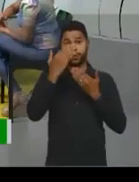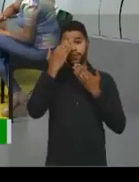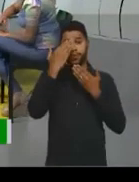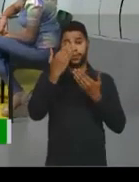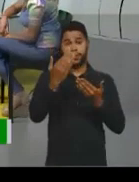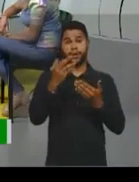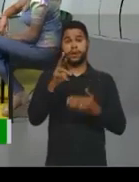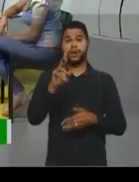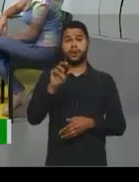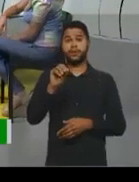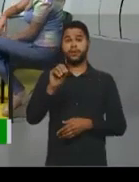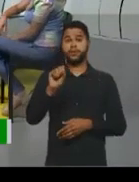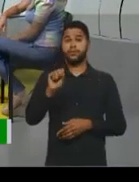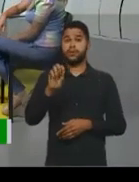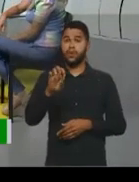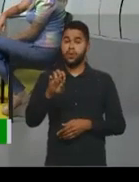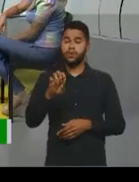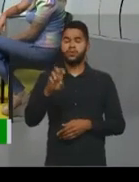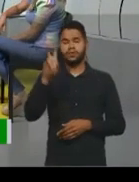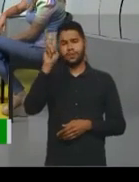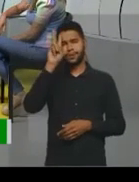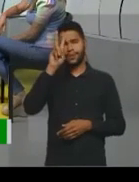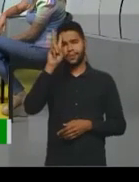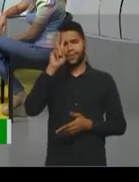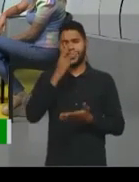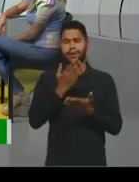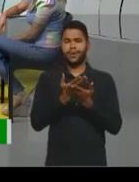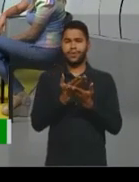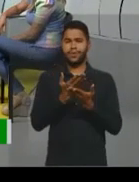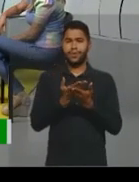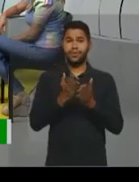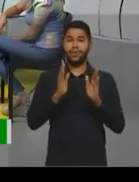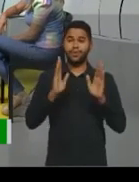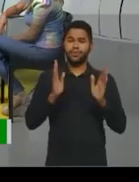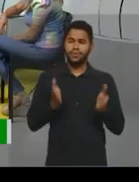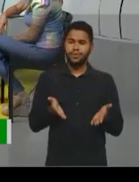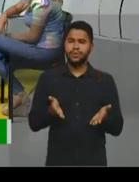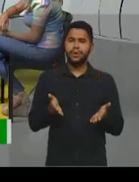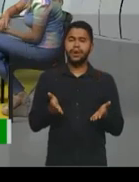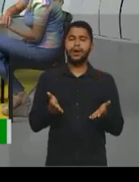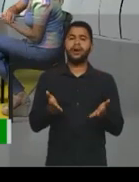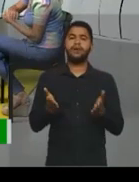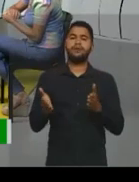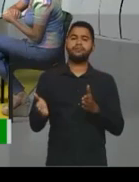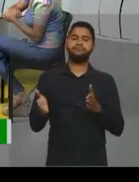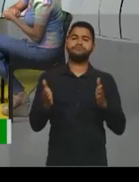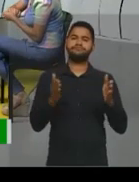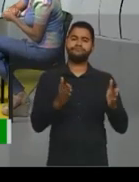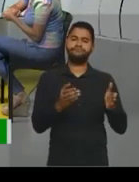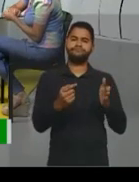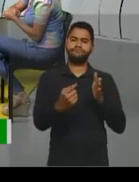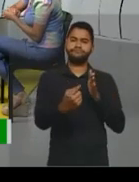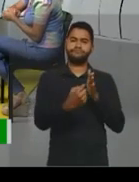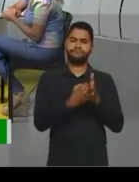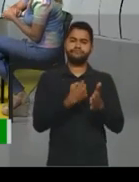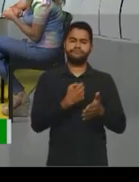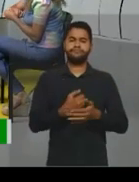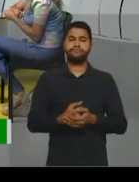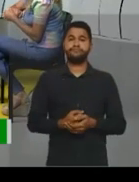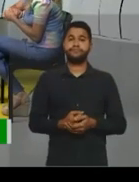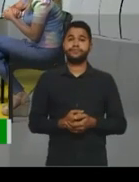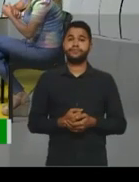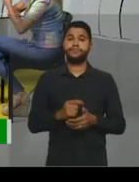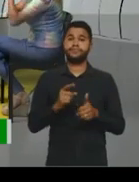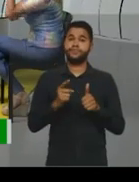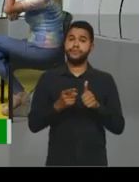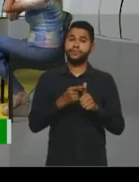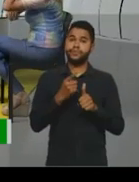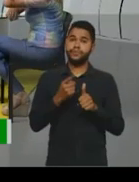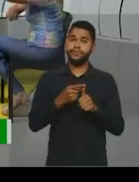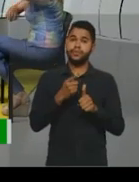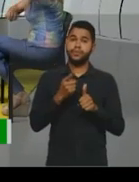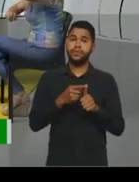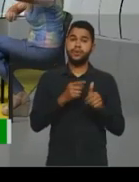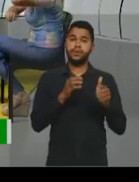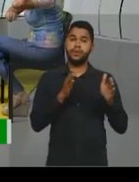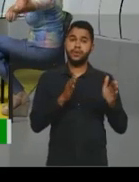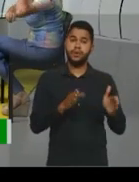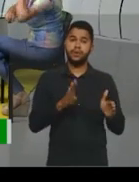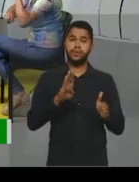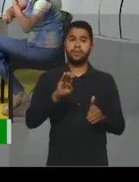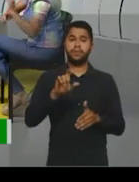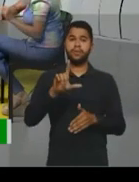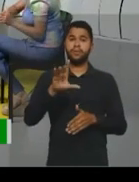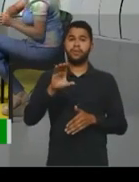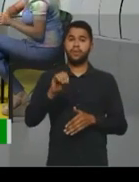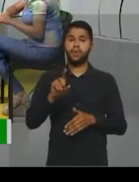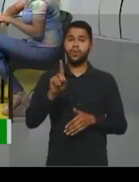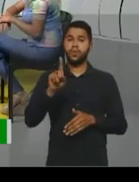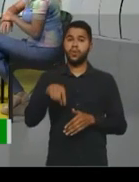Rose. Agora que já relembramos as aulas da professora Rose, vamos voltar para as nossas perguntas. E a nossa primeira pergunta desse bloco é do